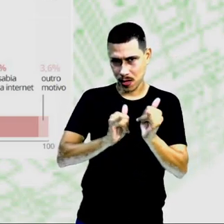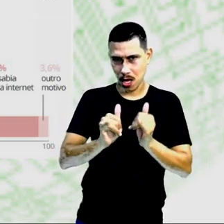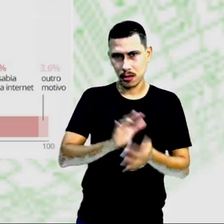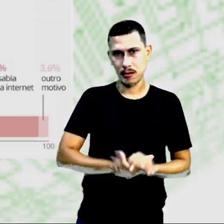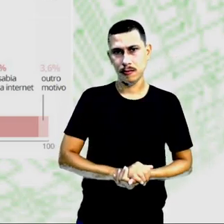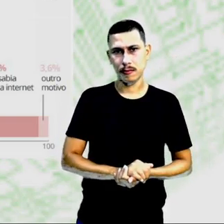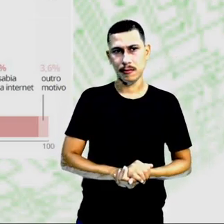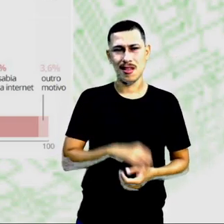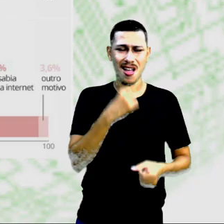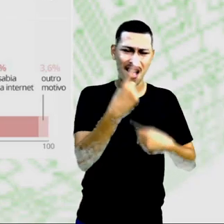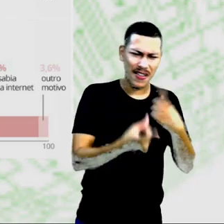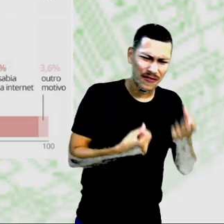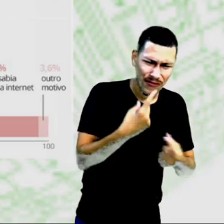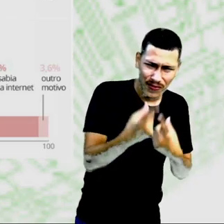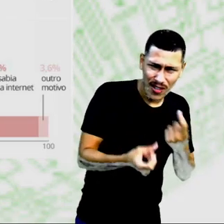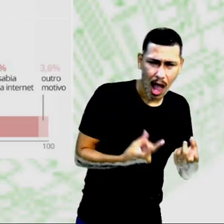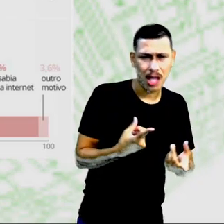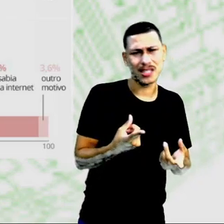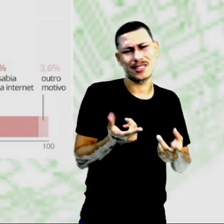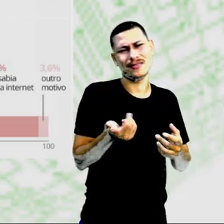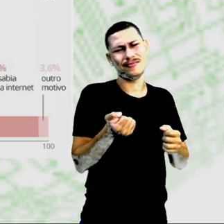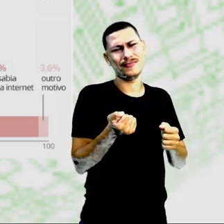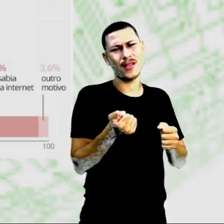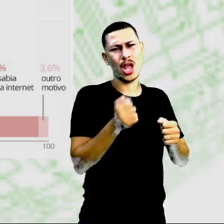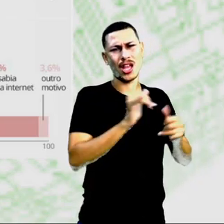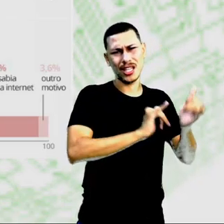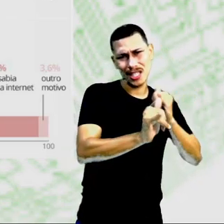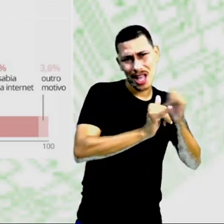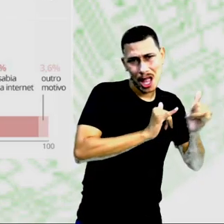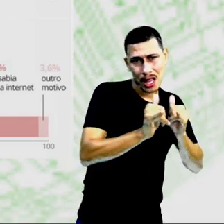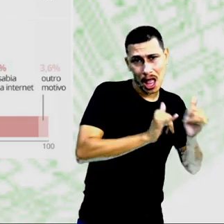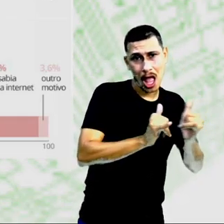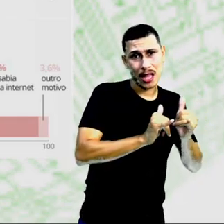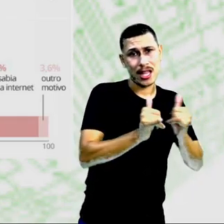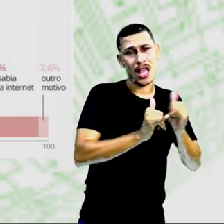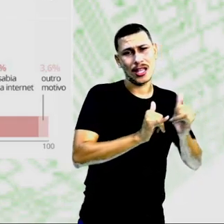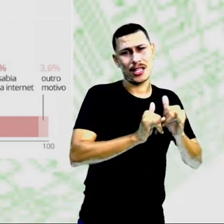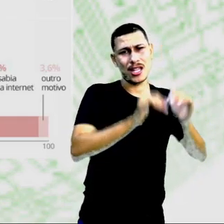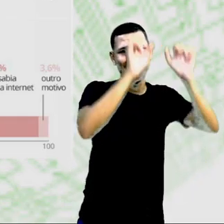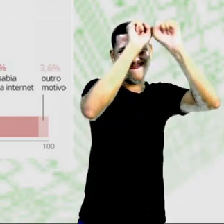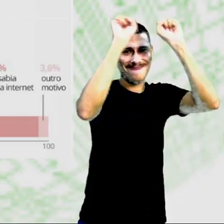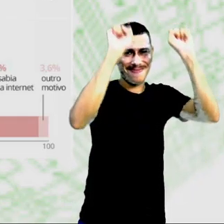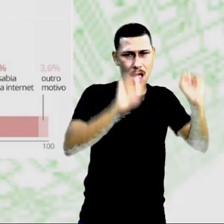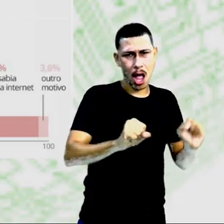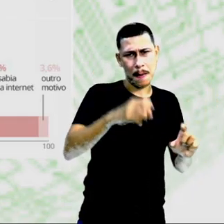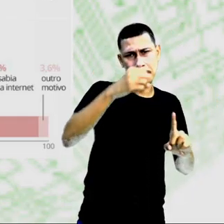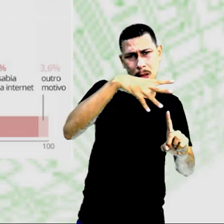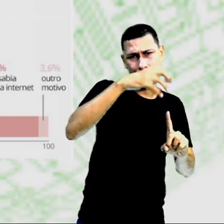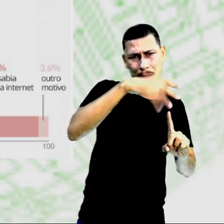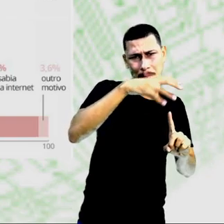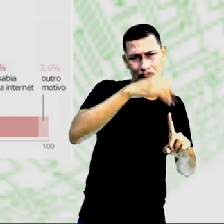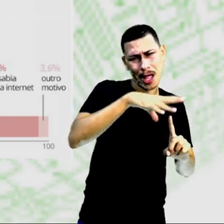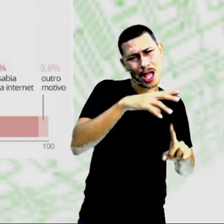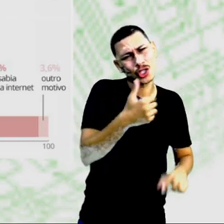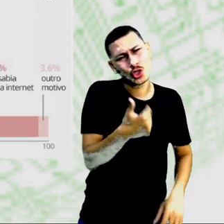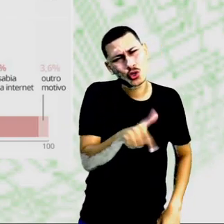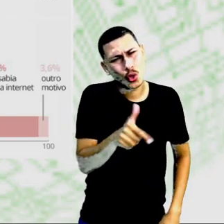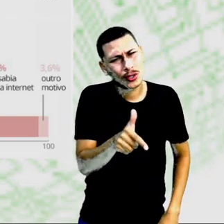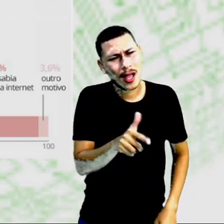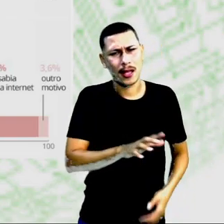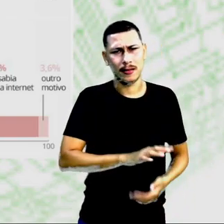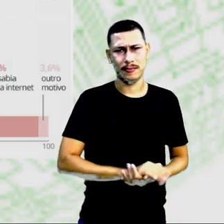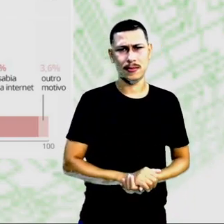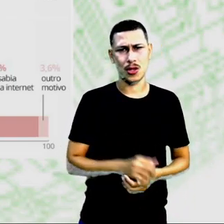sinal não chega, não é disponível em determinado lugar. O aparelho que eles têm, às vezes, não suporta, porque os